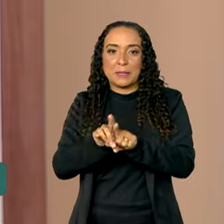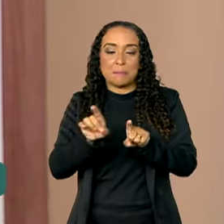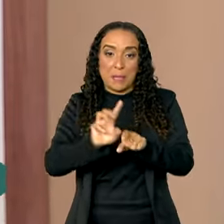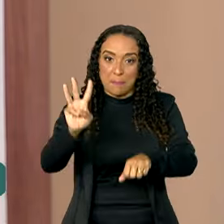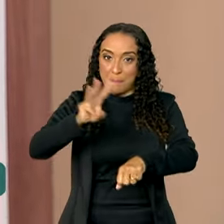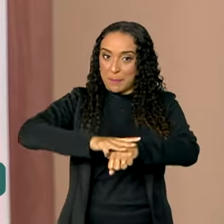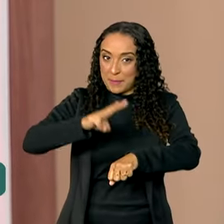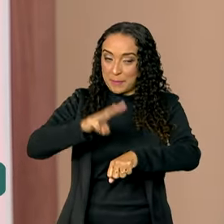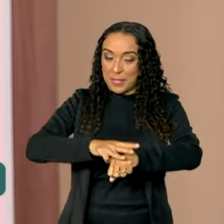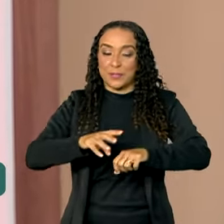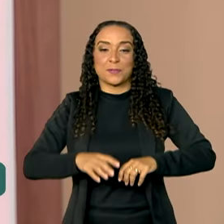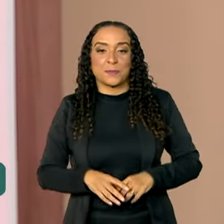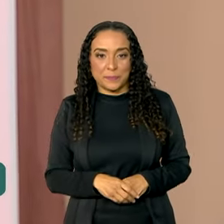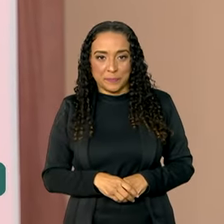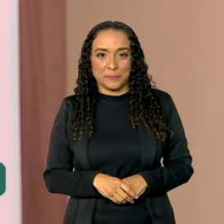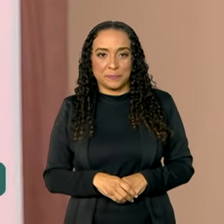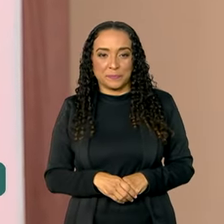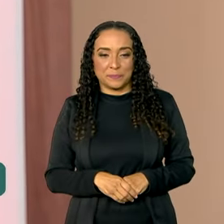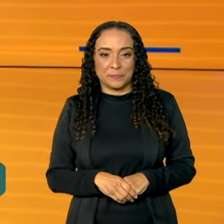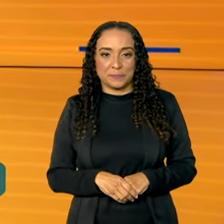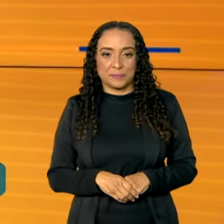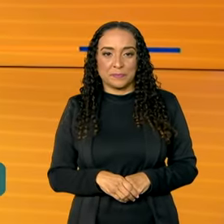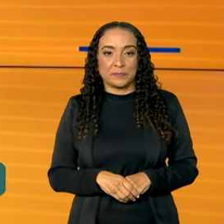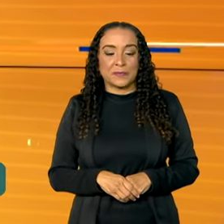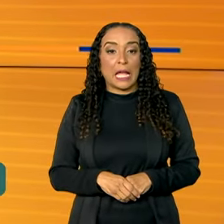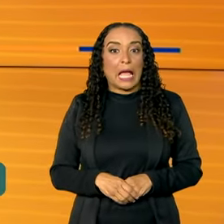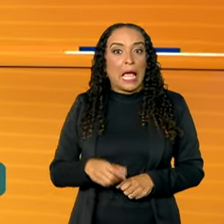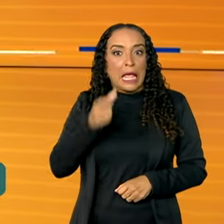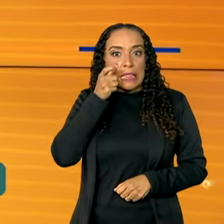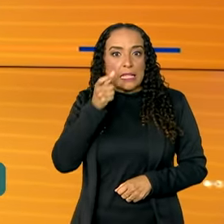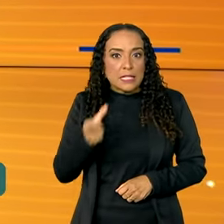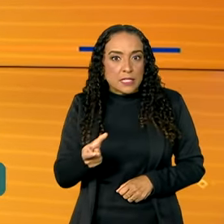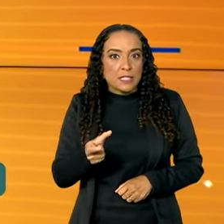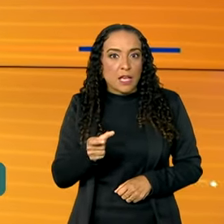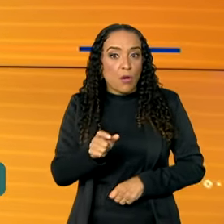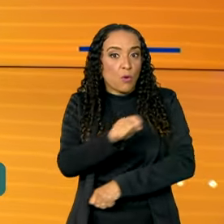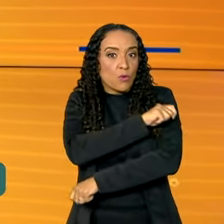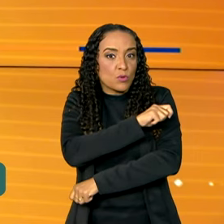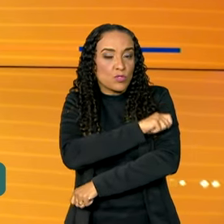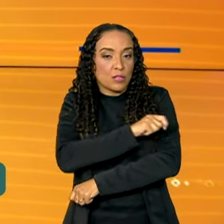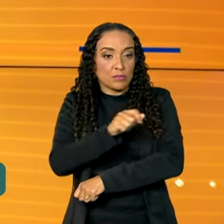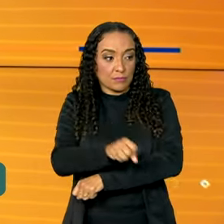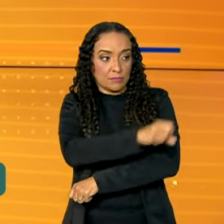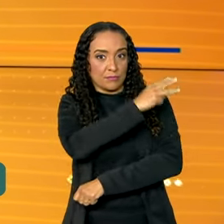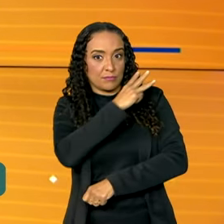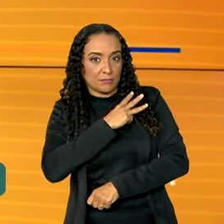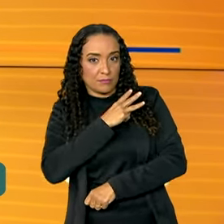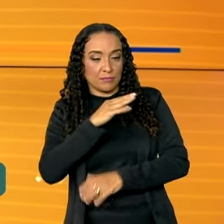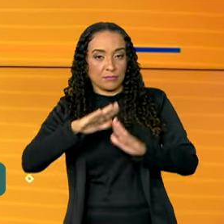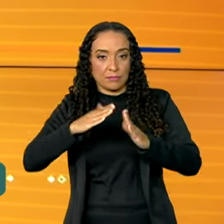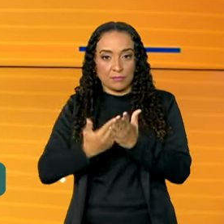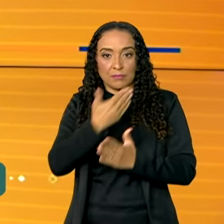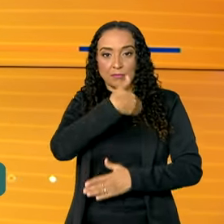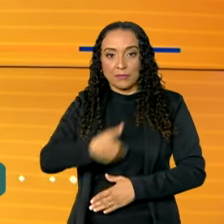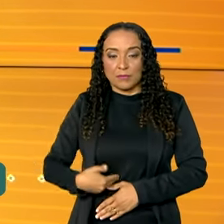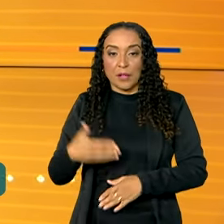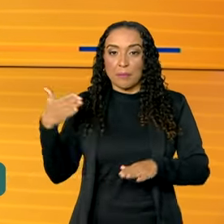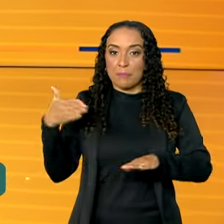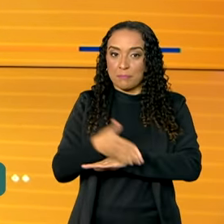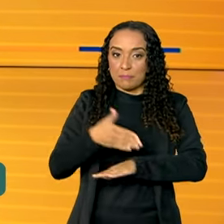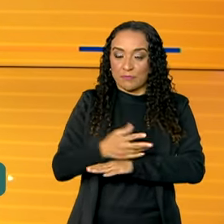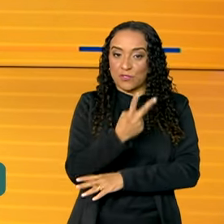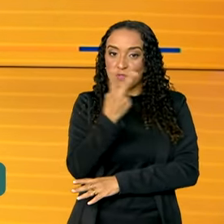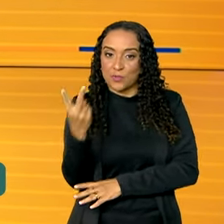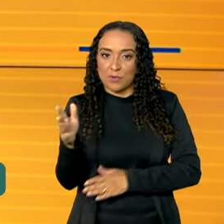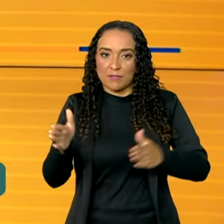além de matemática e suas tecnologias. E atenção, os estudantes do ensino médio da rede pública que comparecerem as